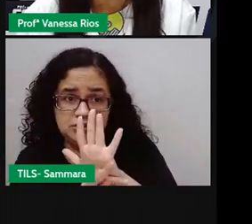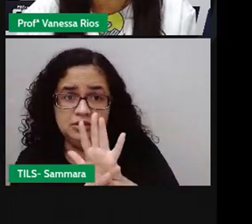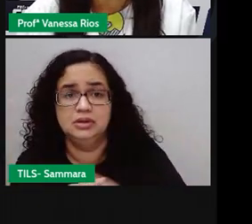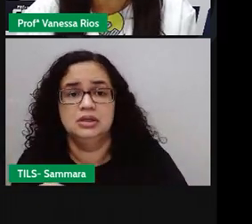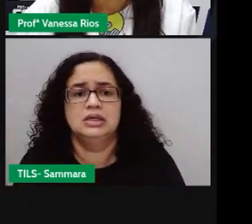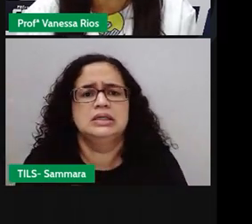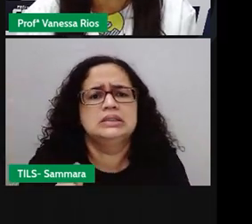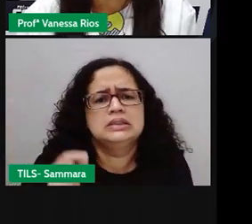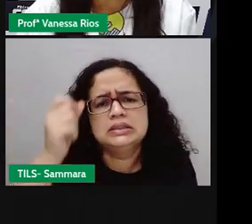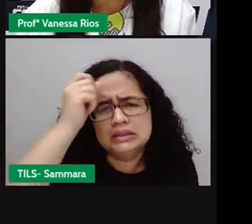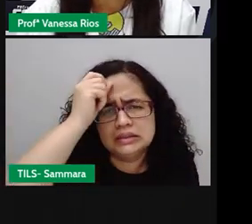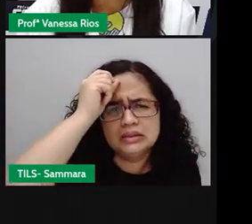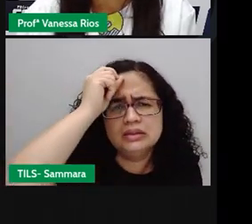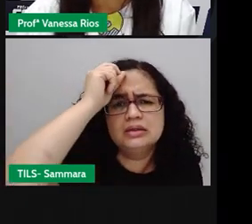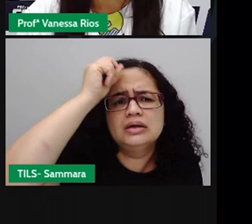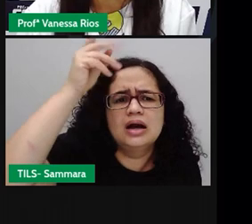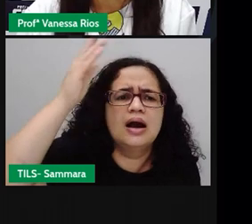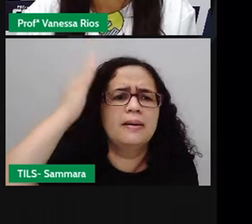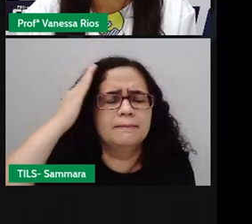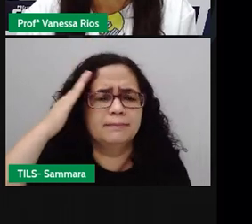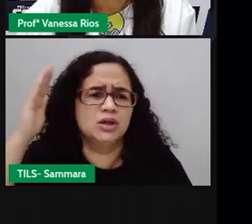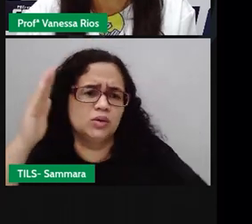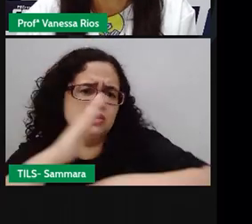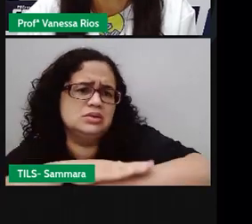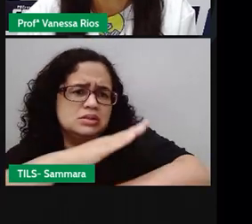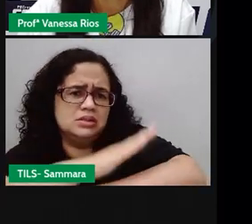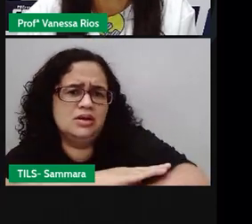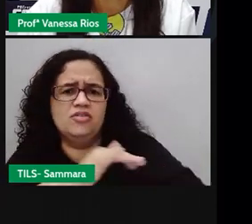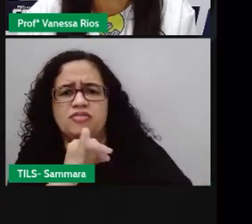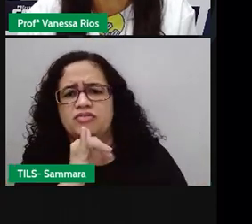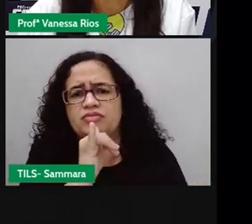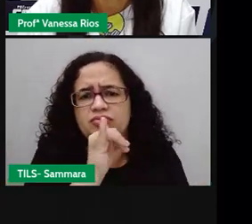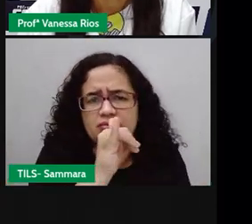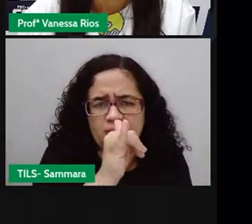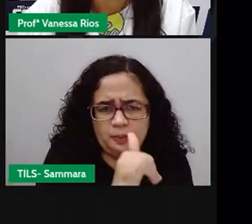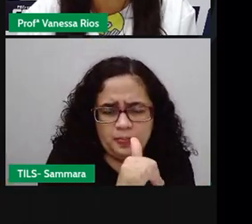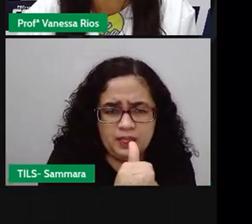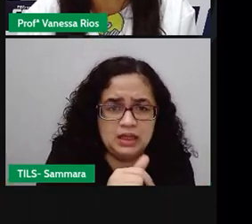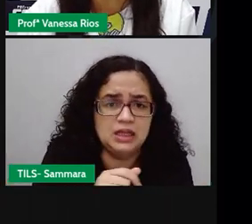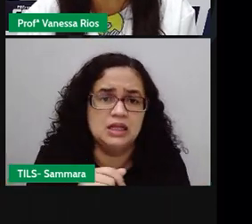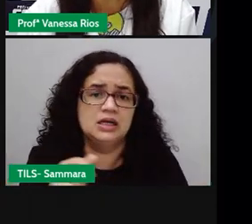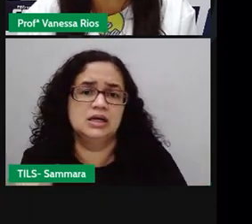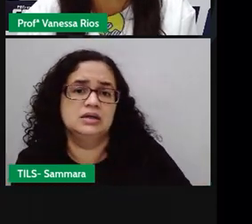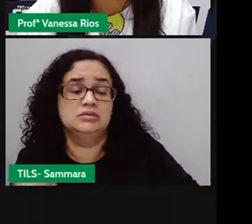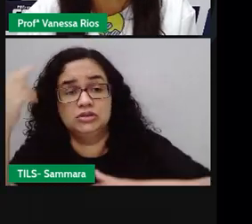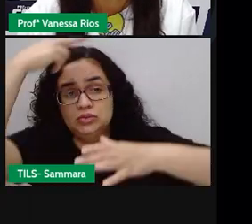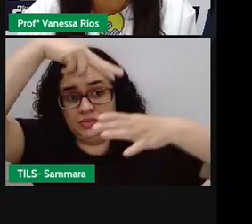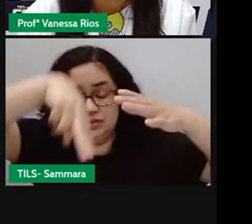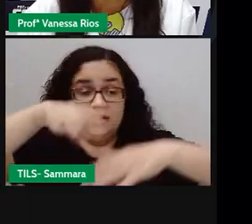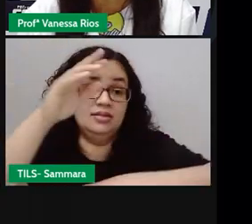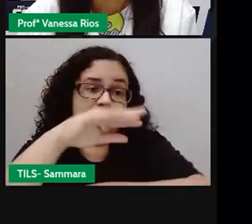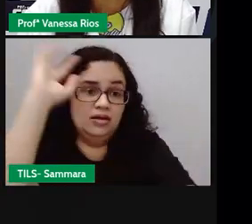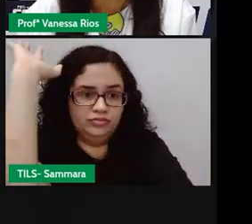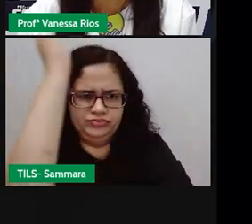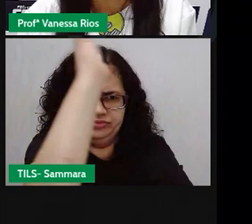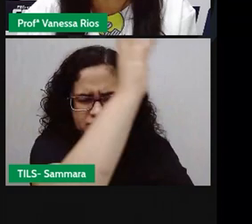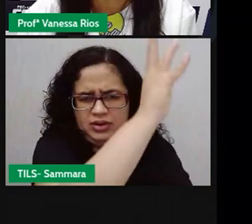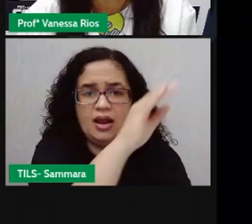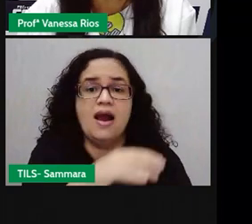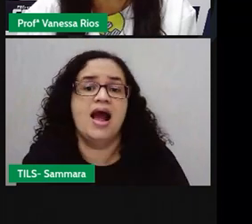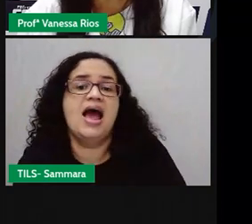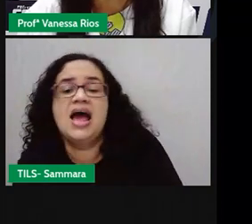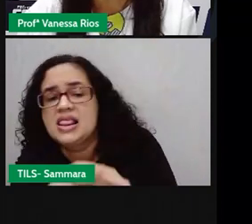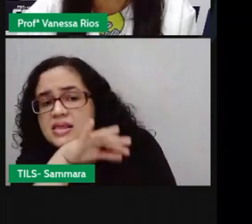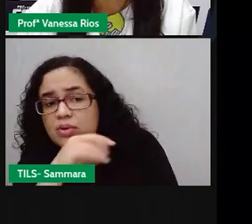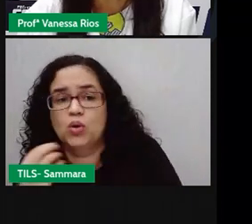Tira essa ideia da cabeça, amigo sapo, dizia o esquilo, descendo da árvore. Bichos como